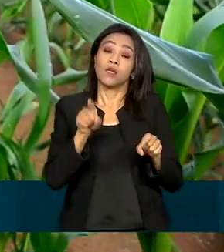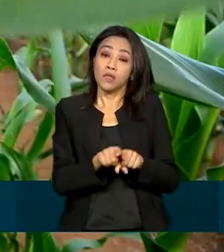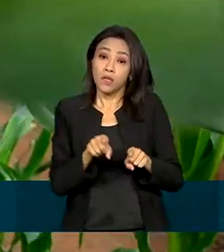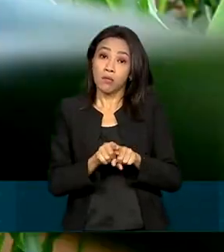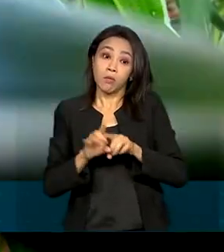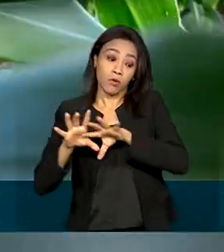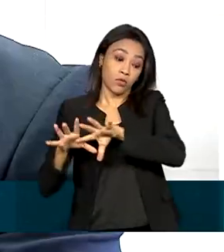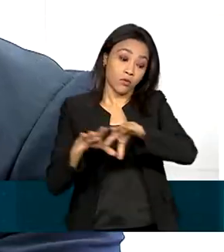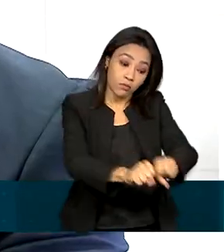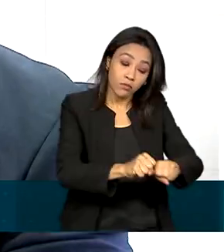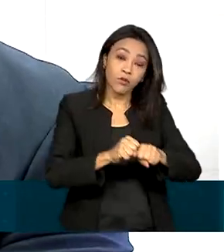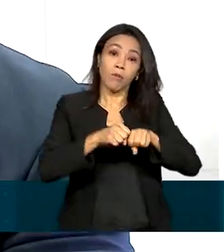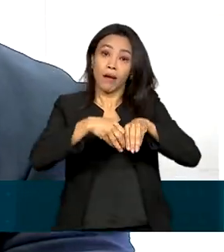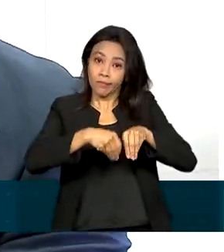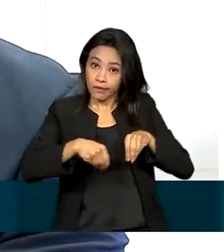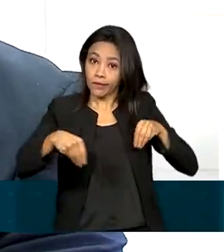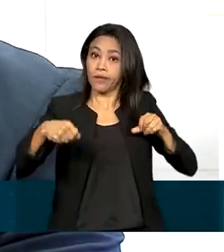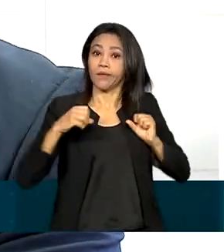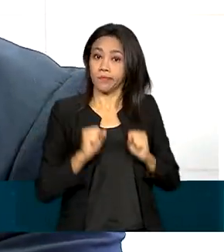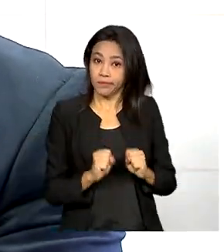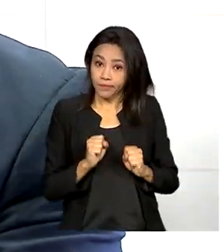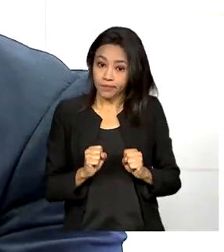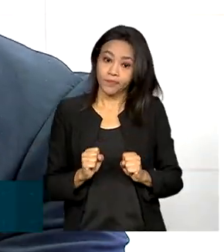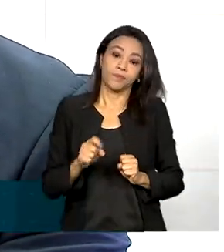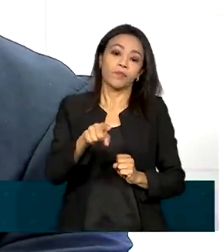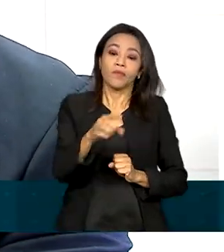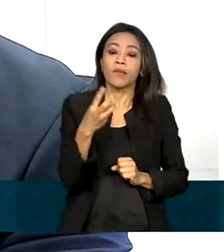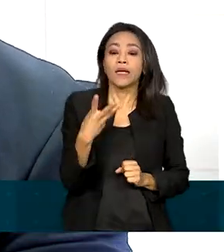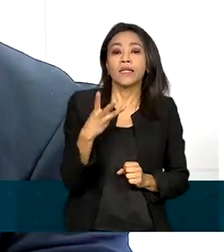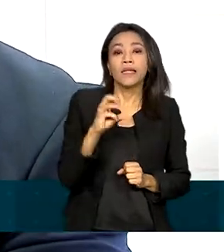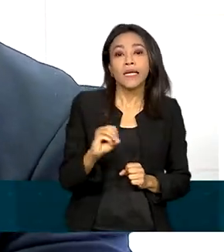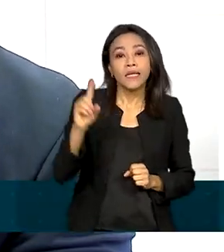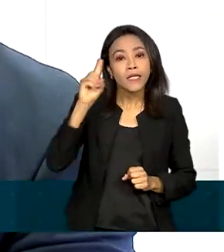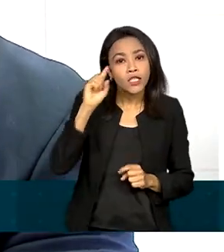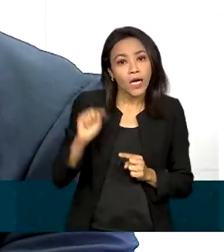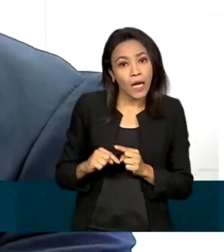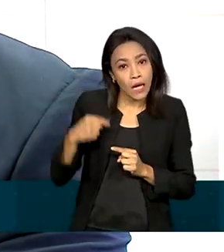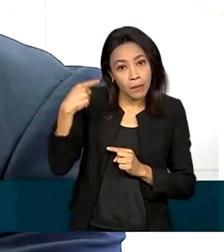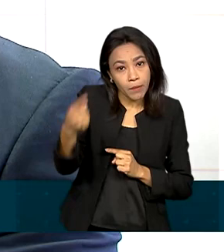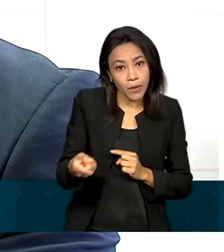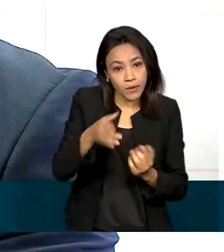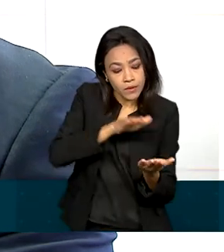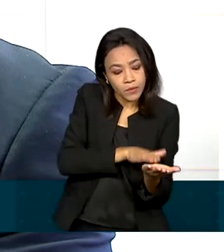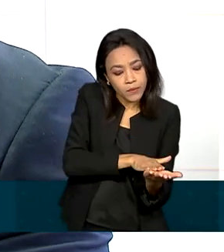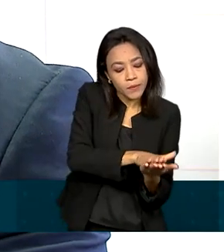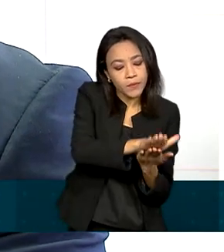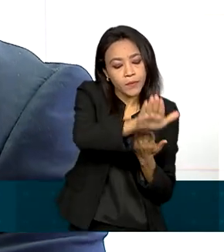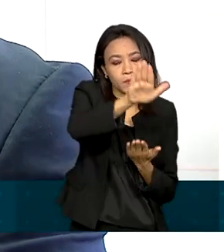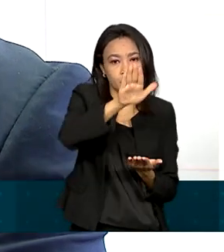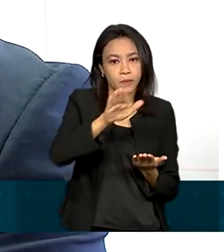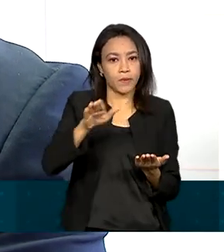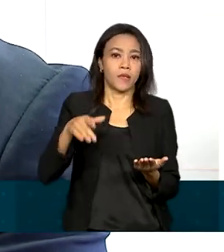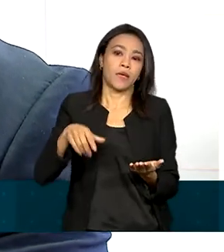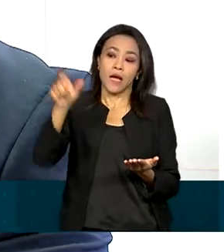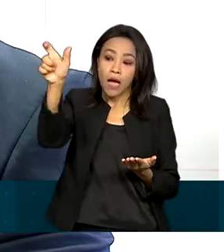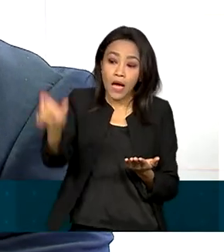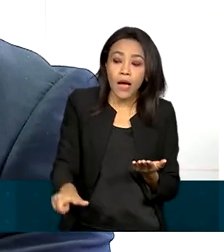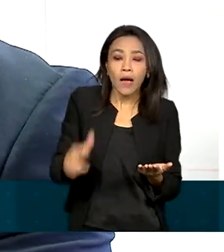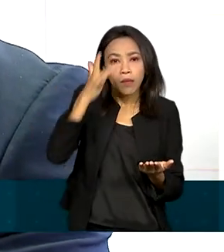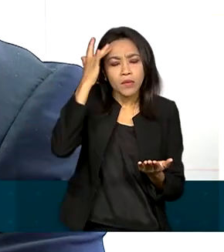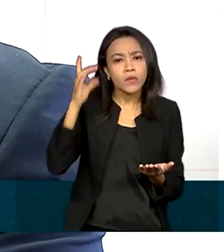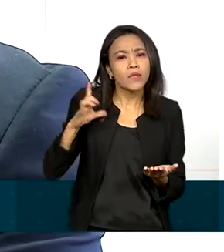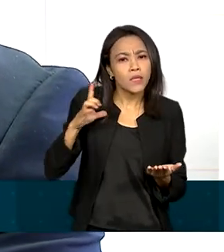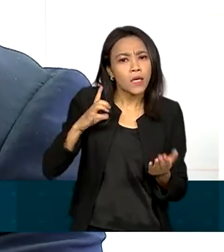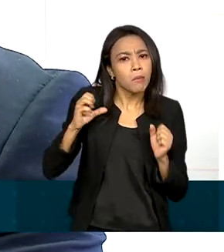retomado. 30 dias após a emissão do boleto, o proprietário ainda pode